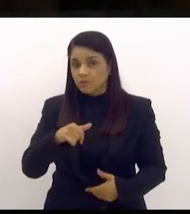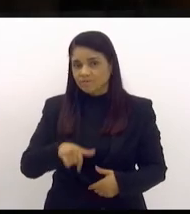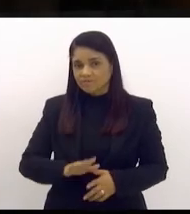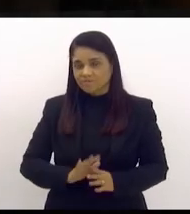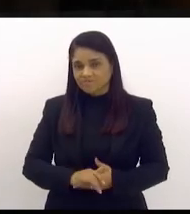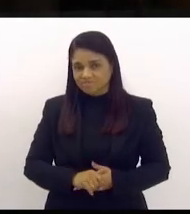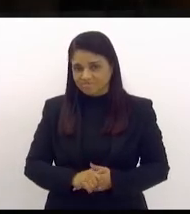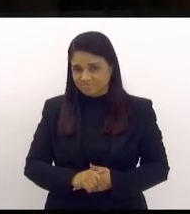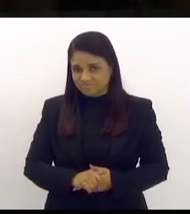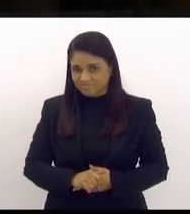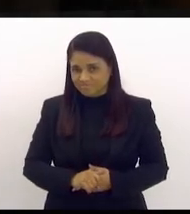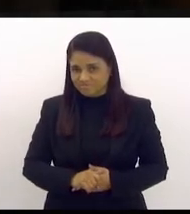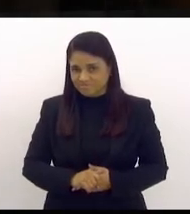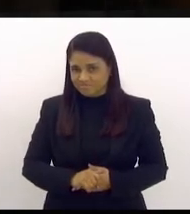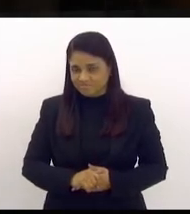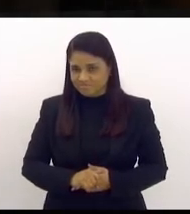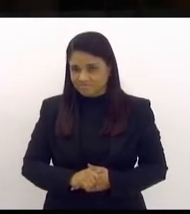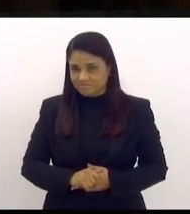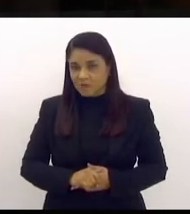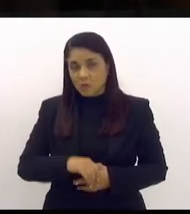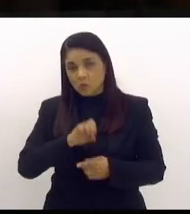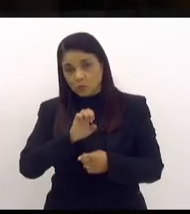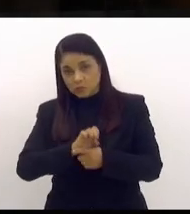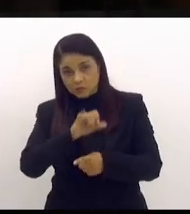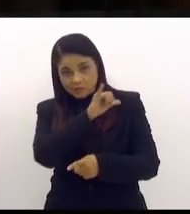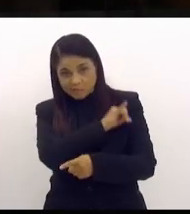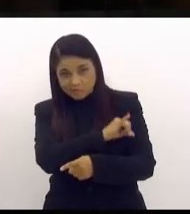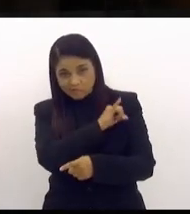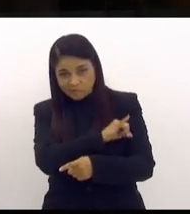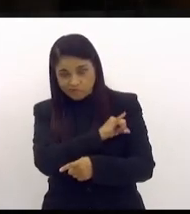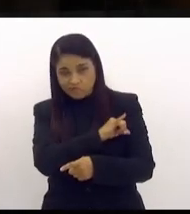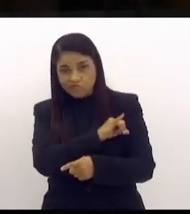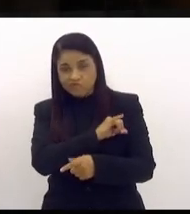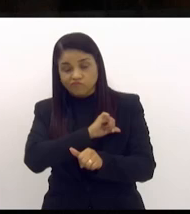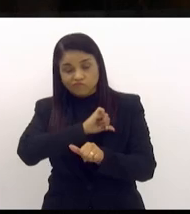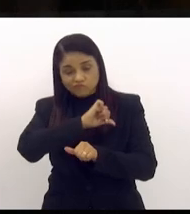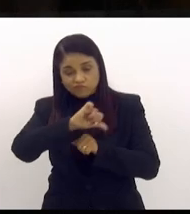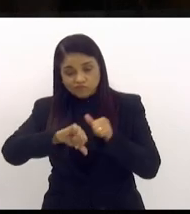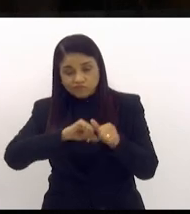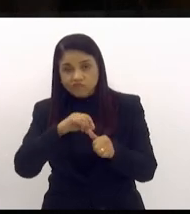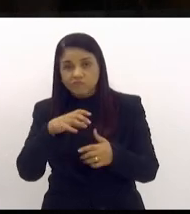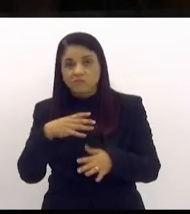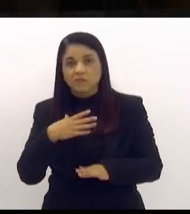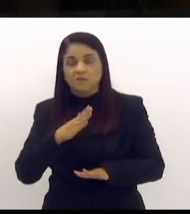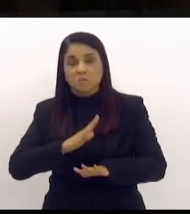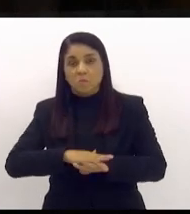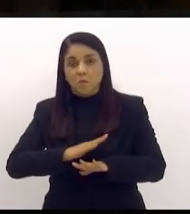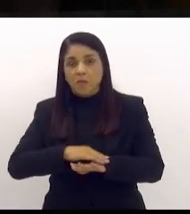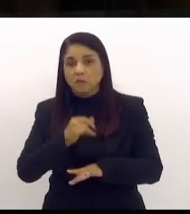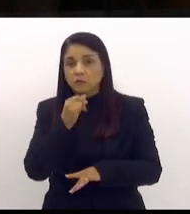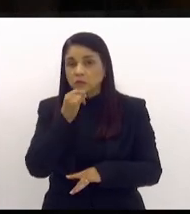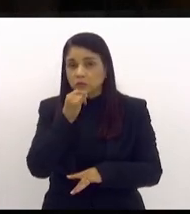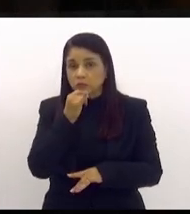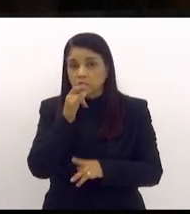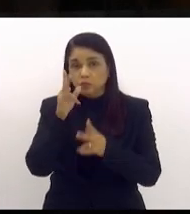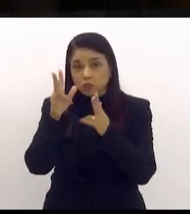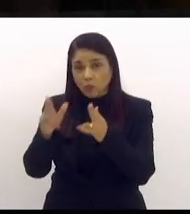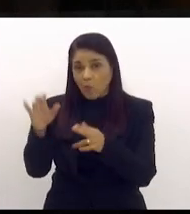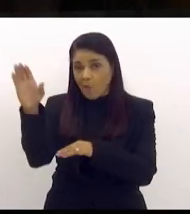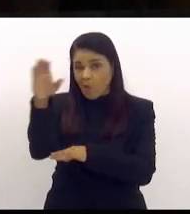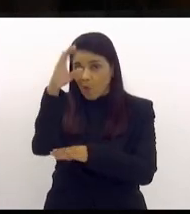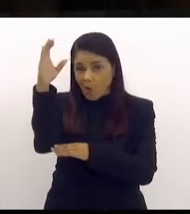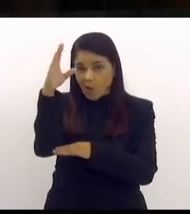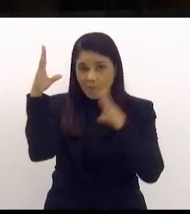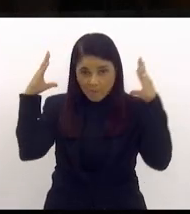aqui se transformar naqueles momentos tristes que aconteceram lá na Colômbia, no